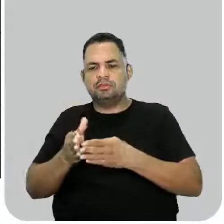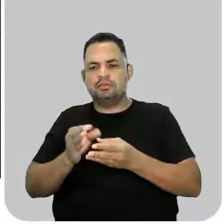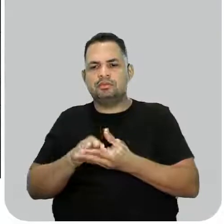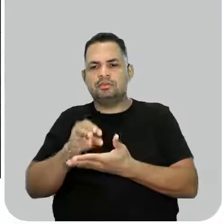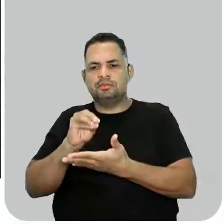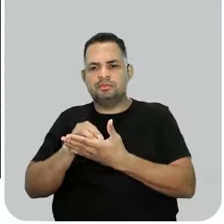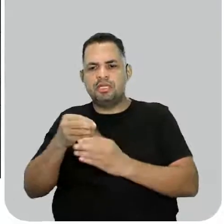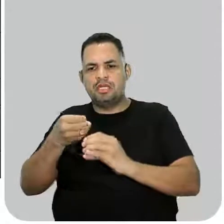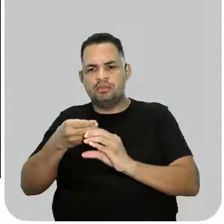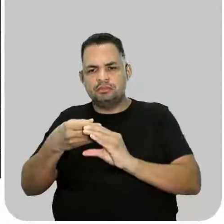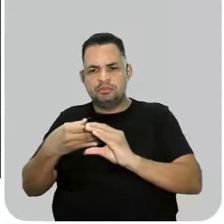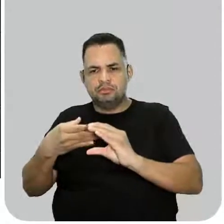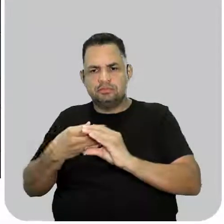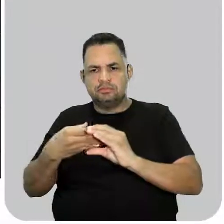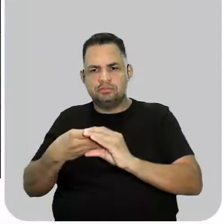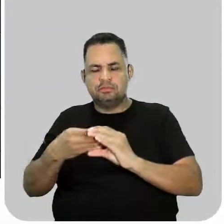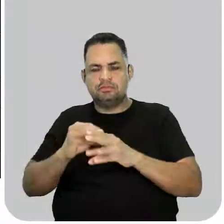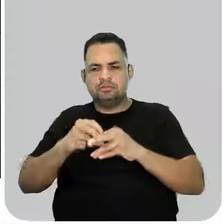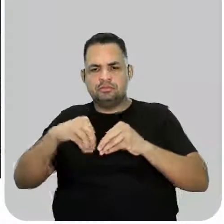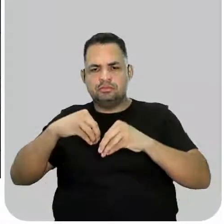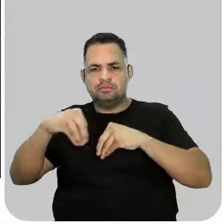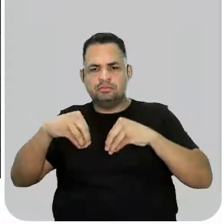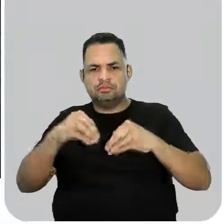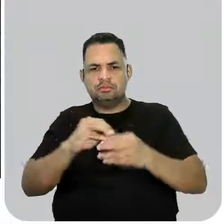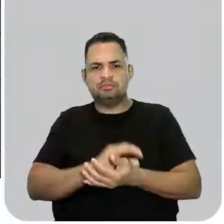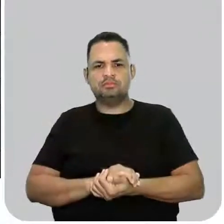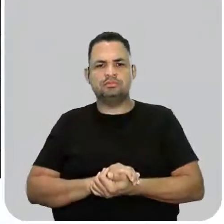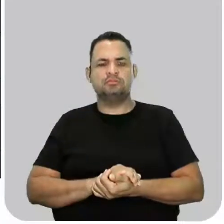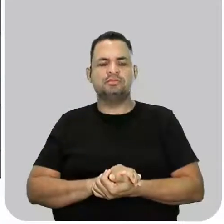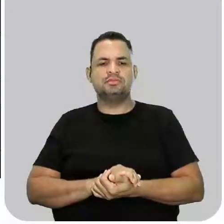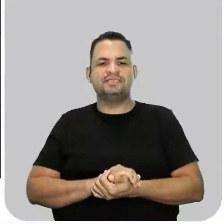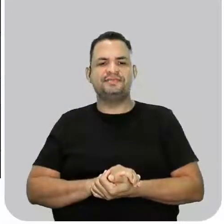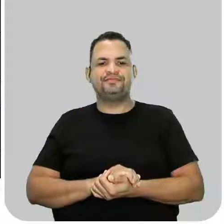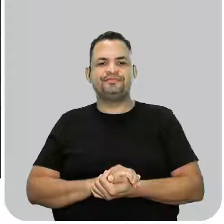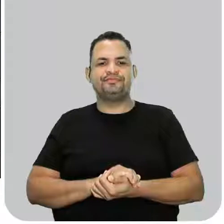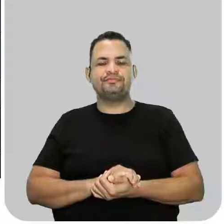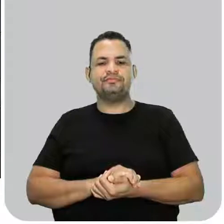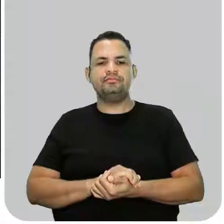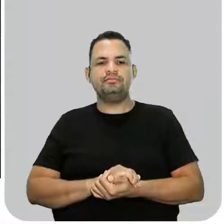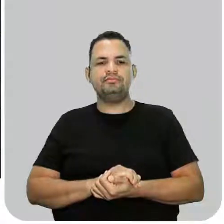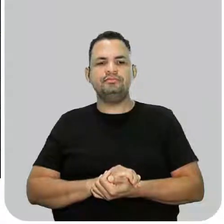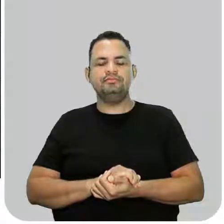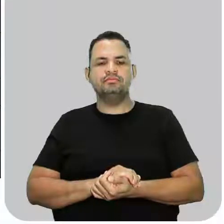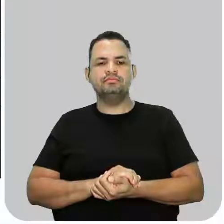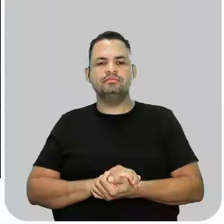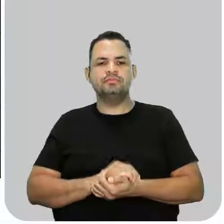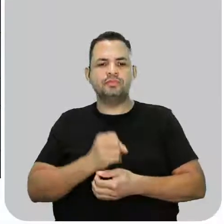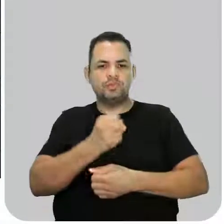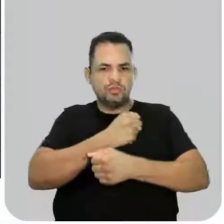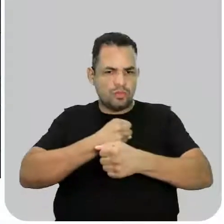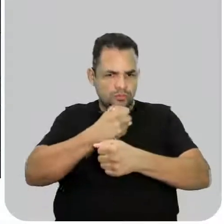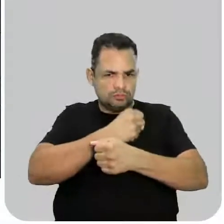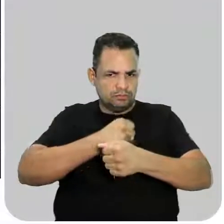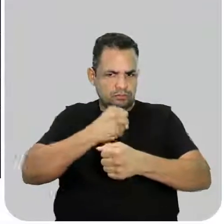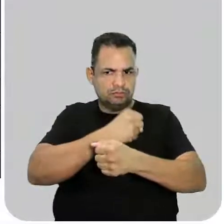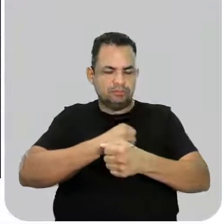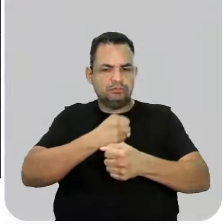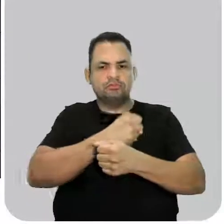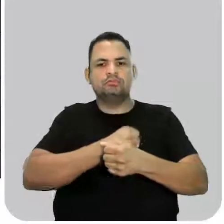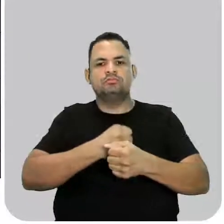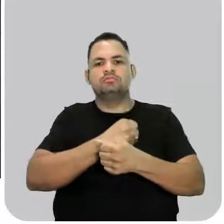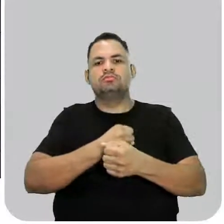das paredes das células. E a última subetapa da etapa 1 tem o cozimento.